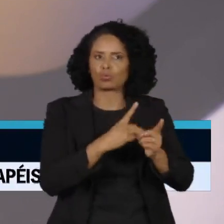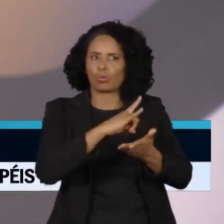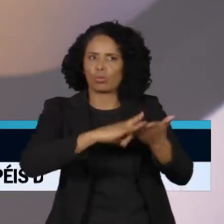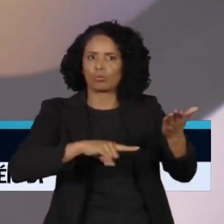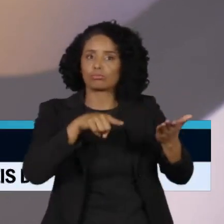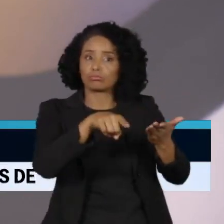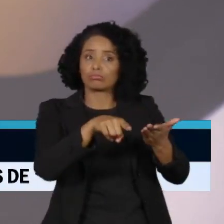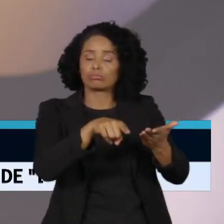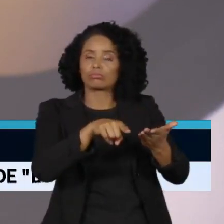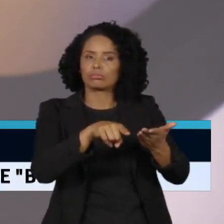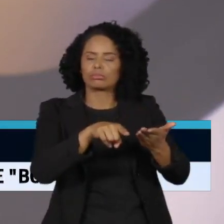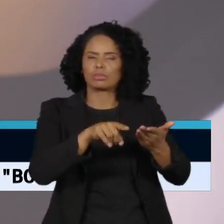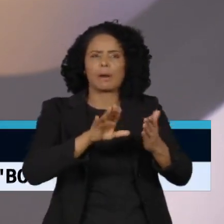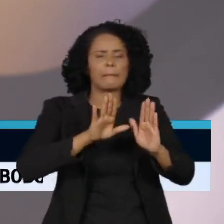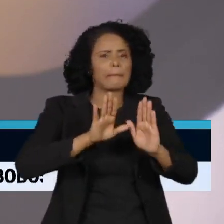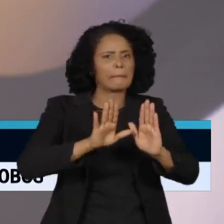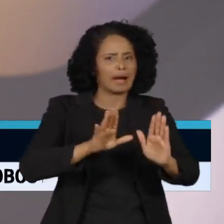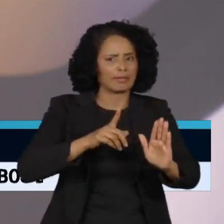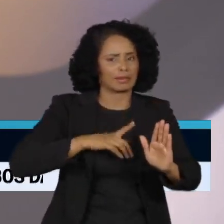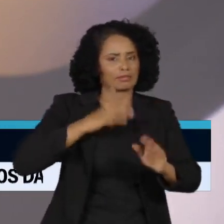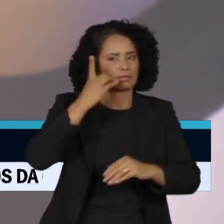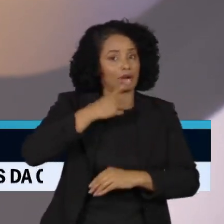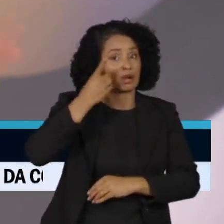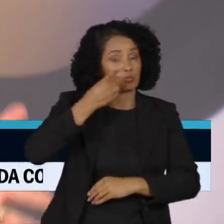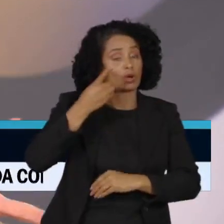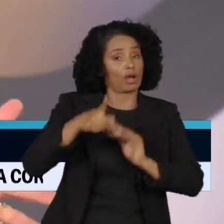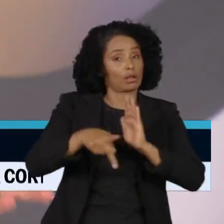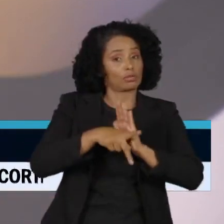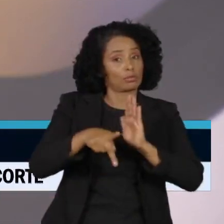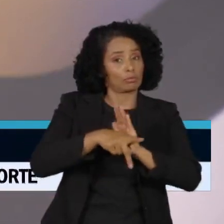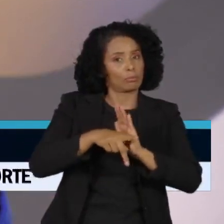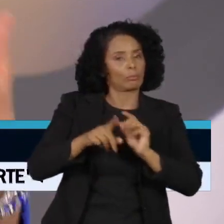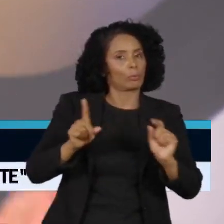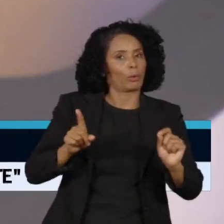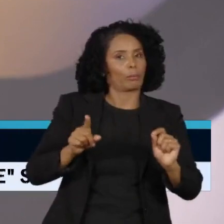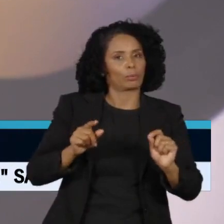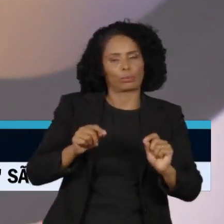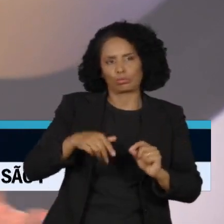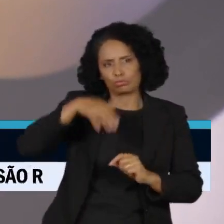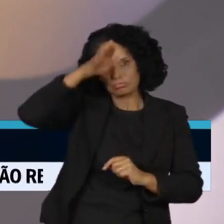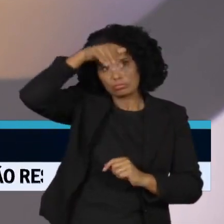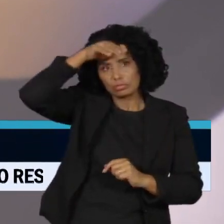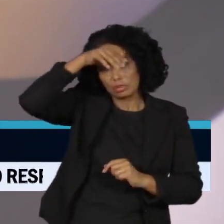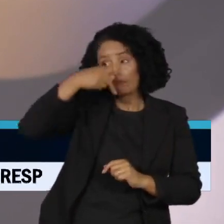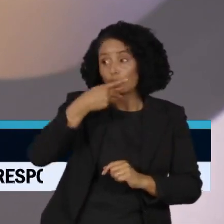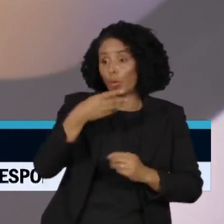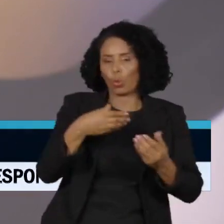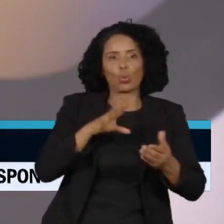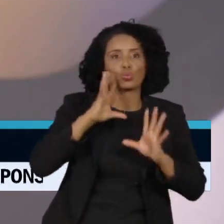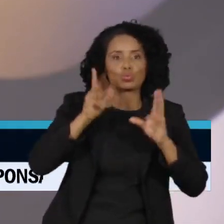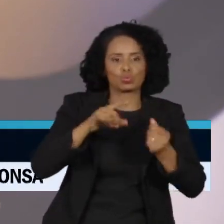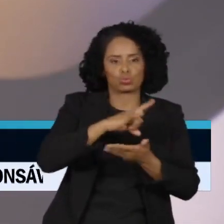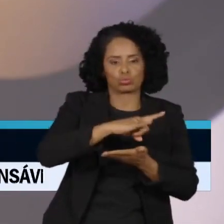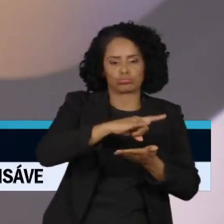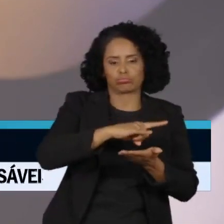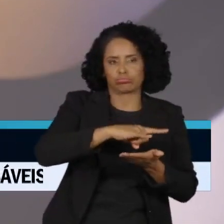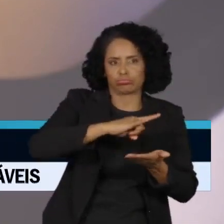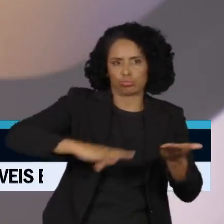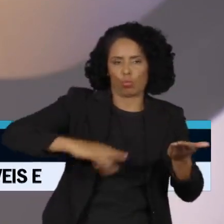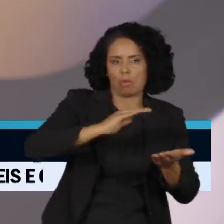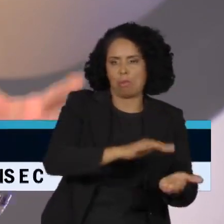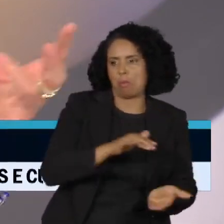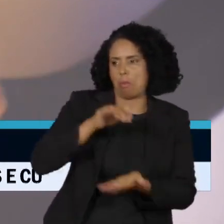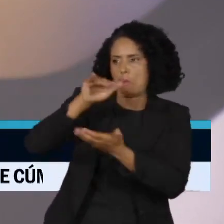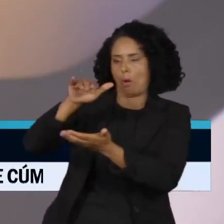Aí, depois de os advogados do Donald Trump dizerem assim, ah, já entregamos tudo, acharam mais coisa. Então, mas